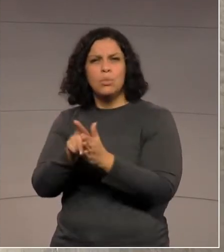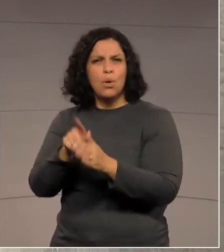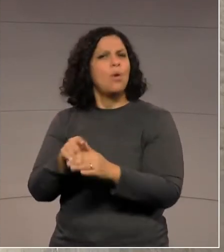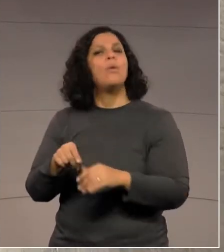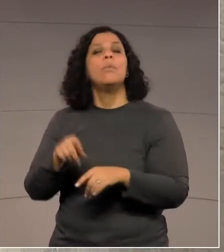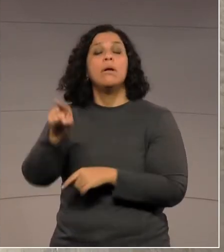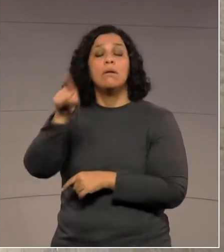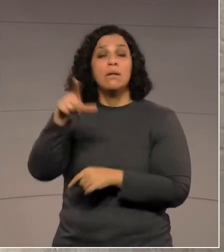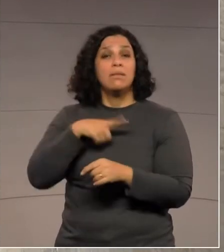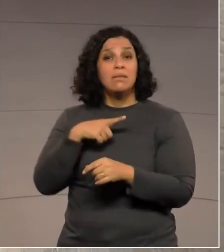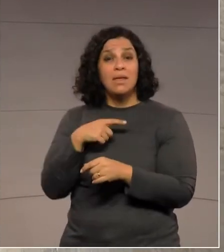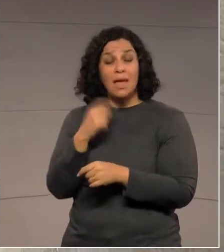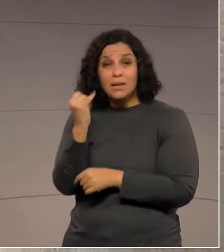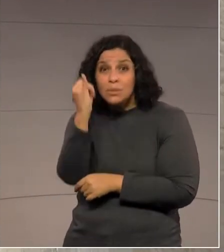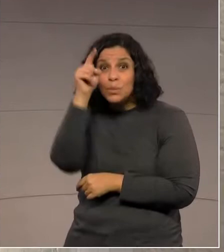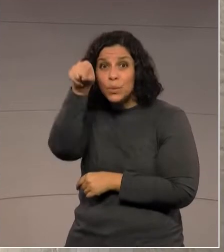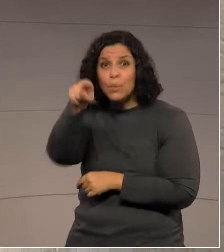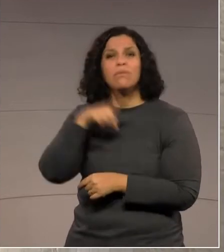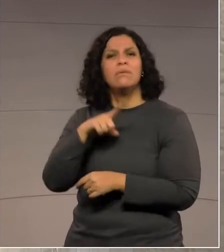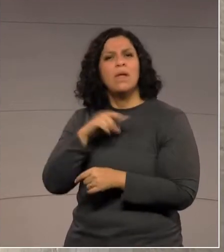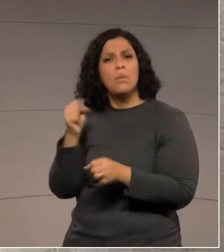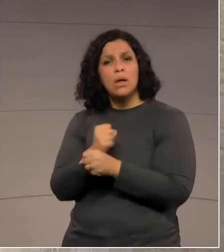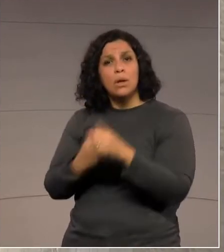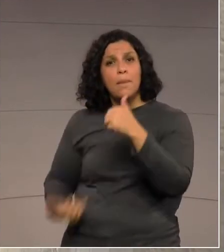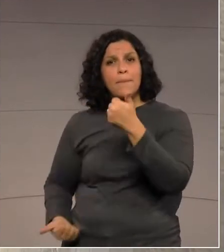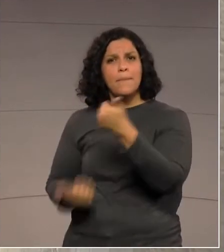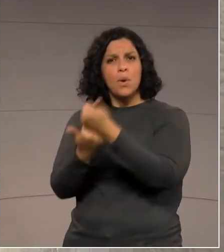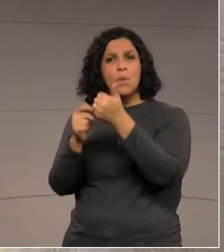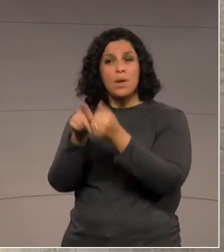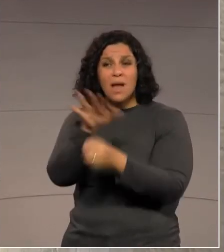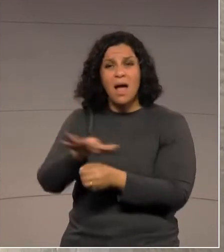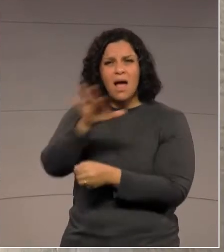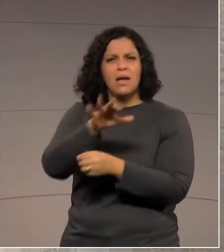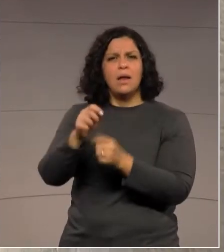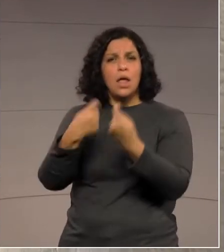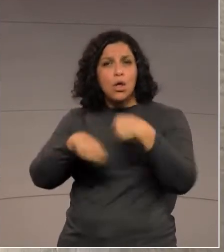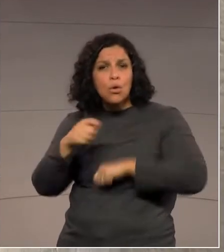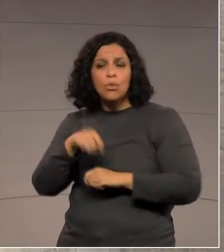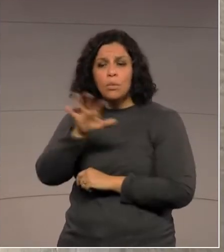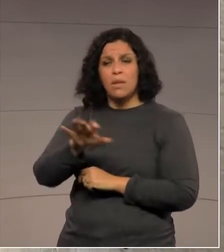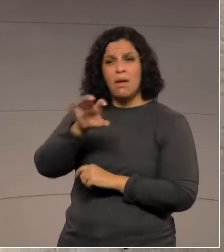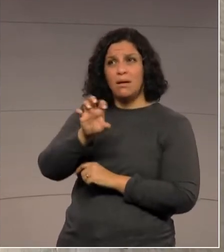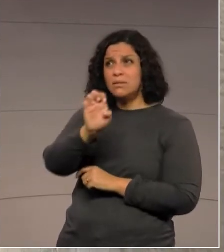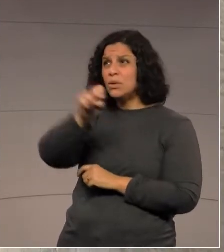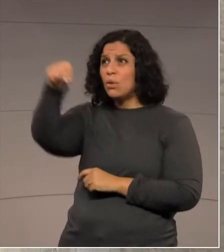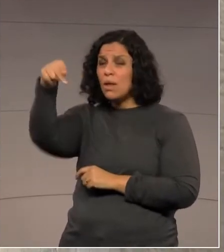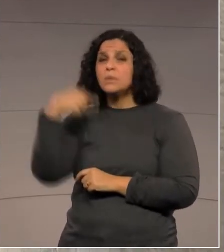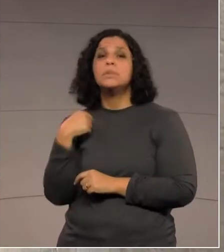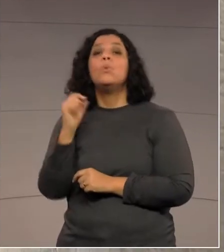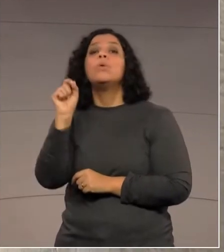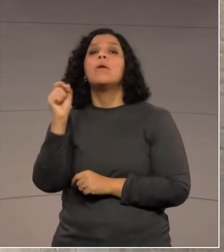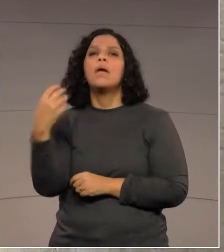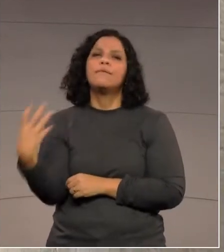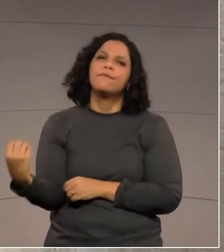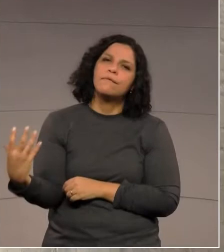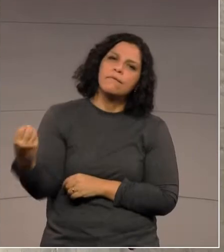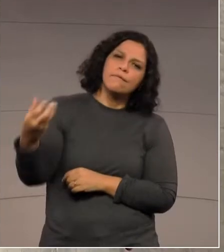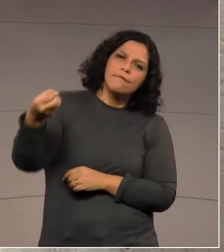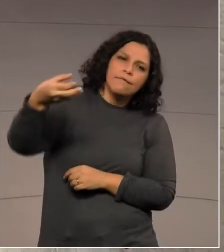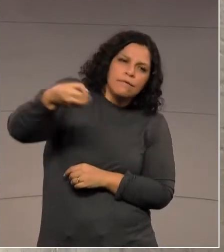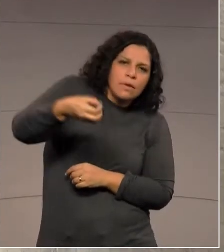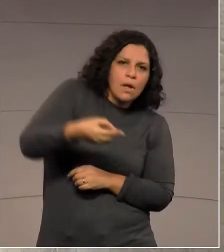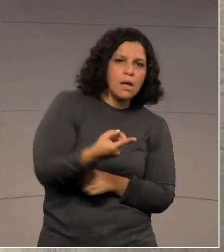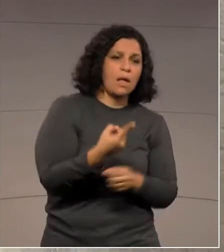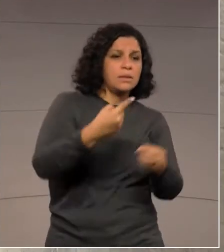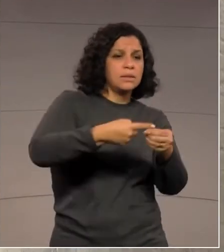super importante que sustenta grande parte da economia daquela região, teria que se dirigir a Maringá. O deputado Michele acabou de